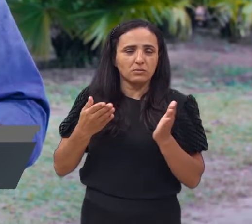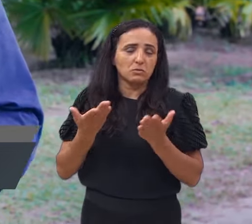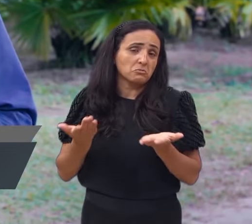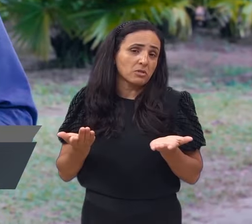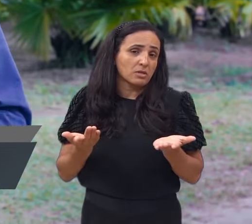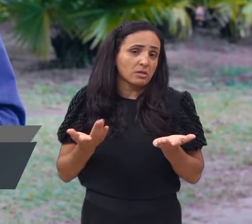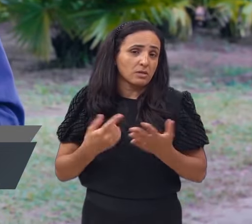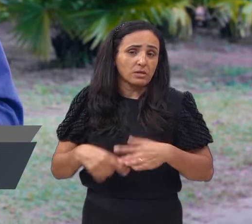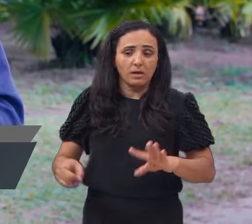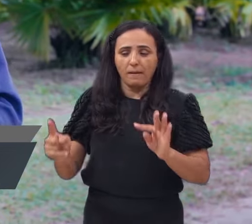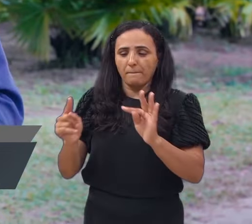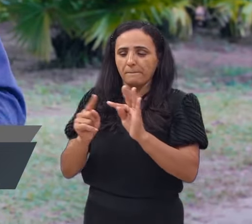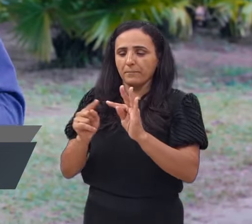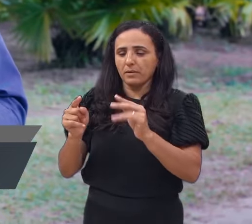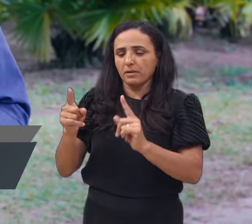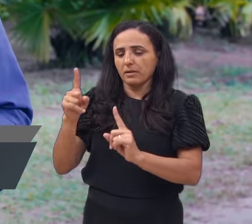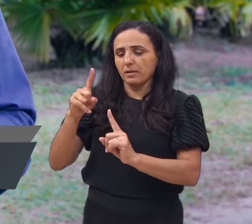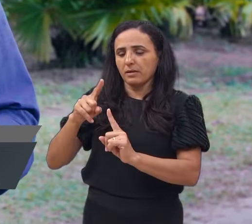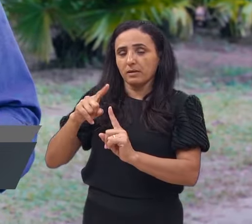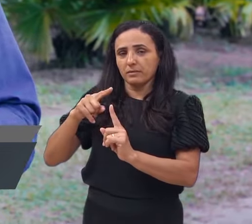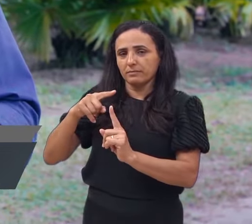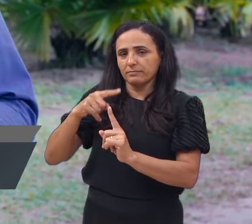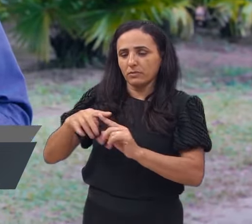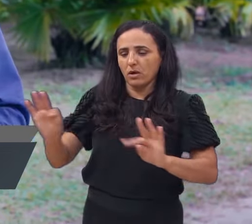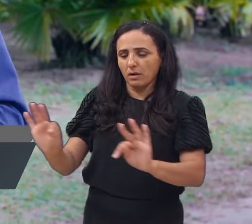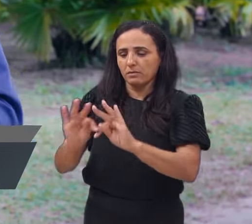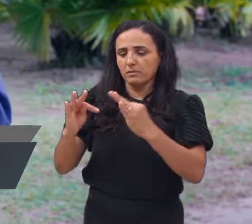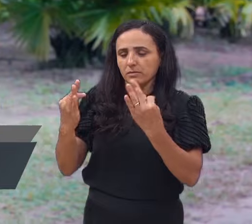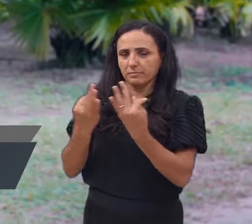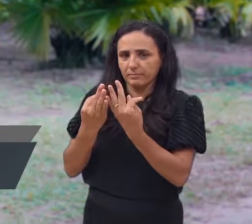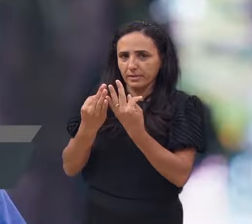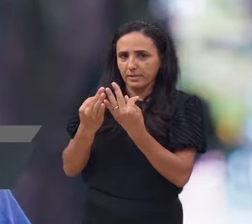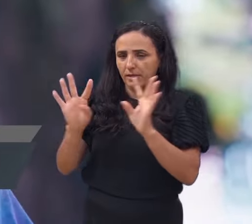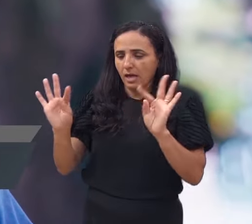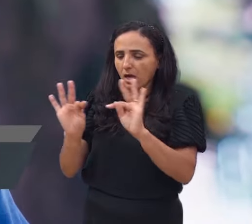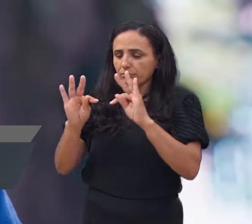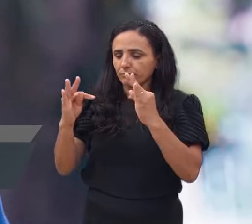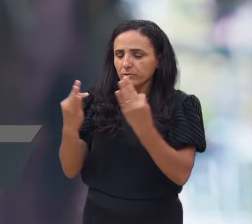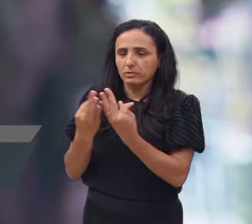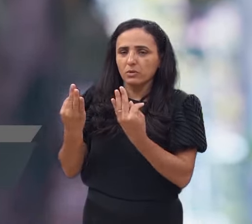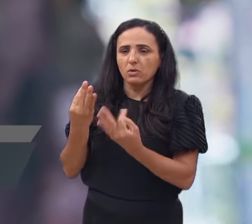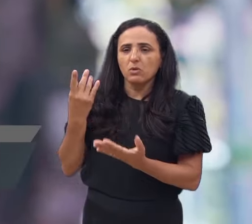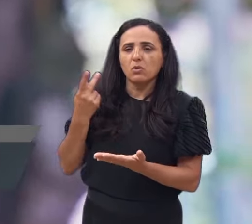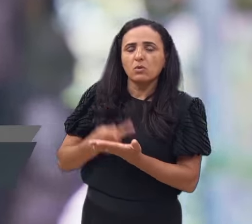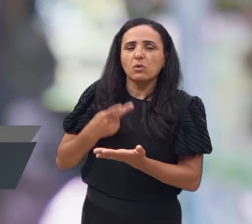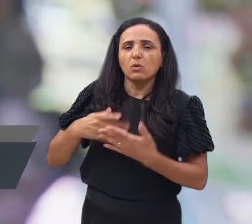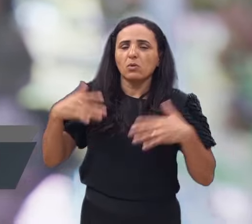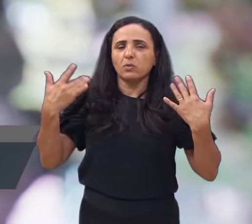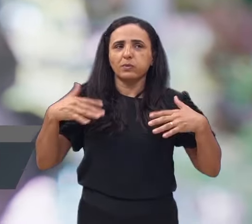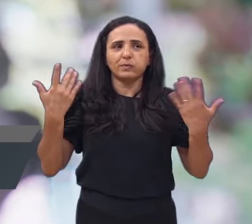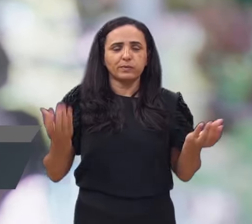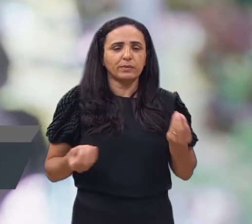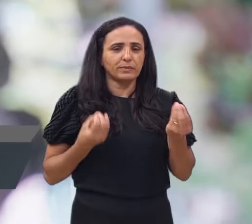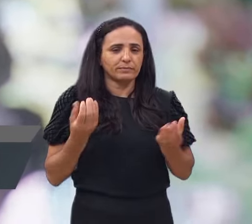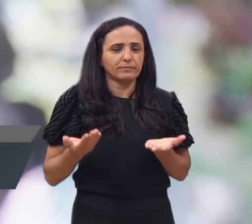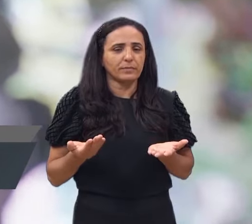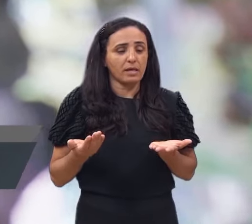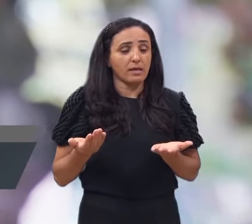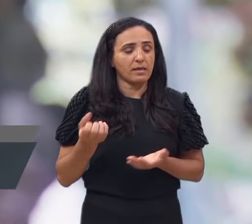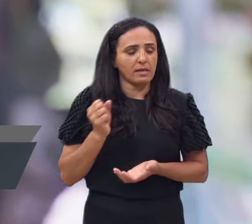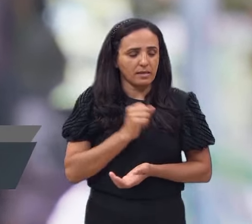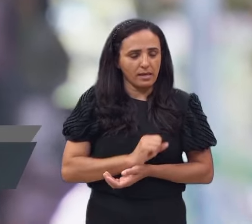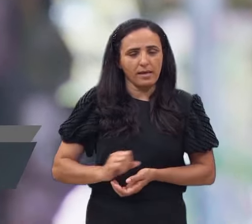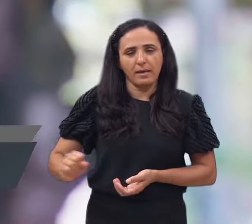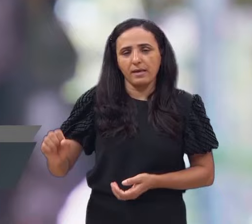havia, que era a tribo de Benjamim. E Saulo, que também se chama Paulo, não é que ele passou só a ter o nome de